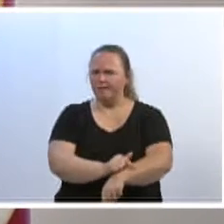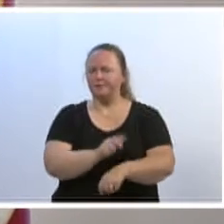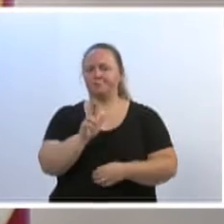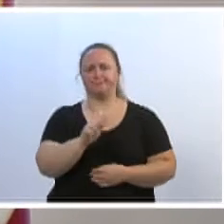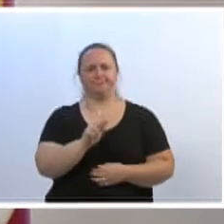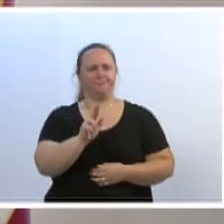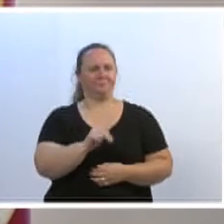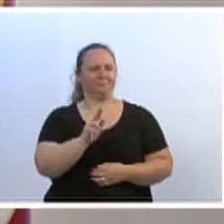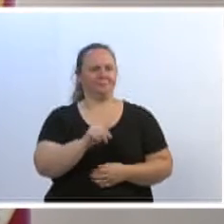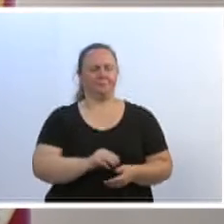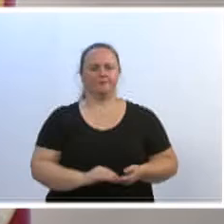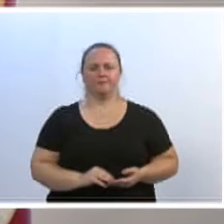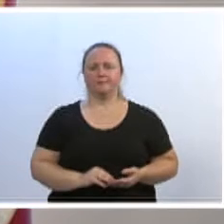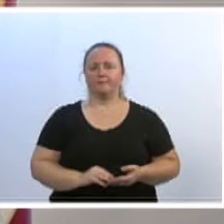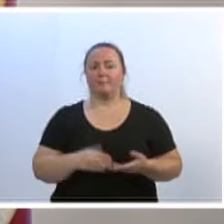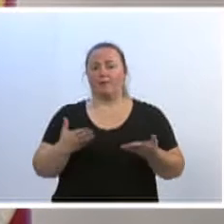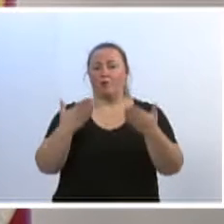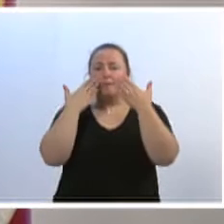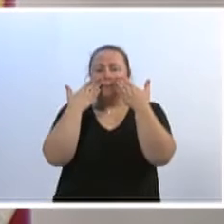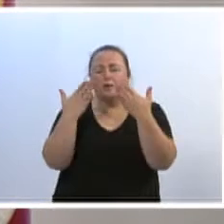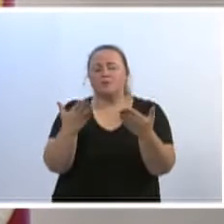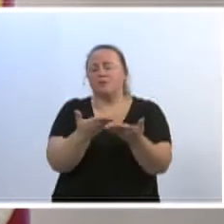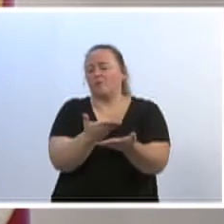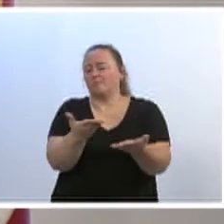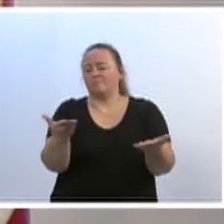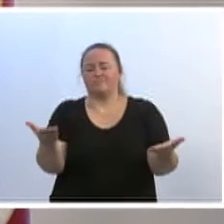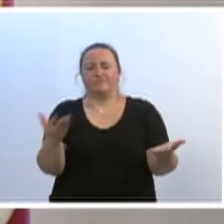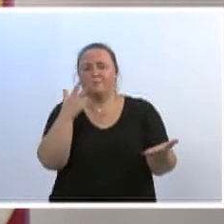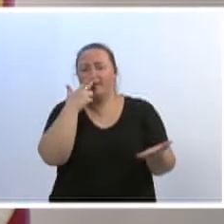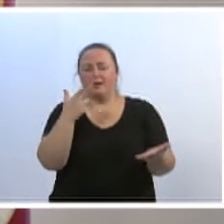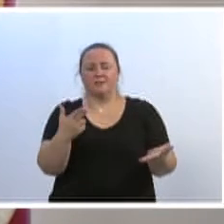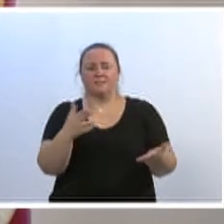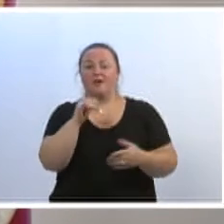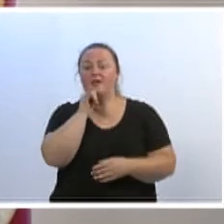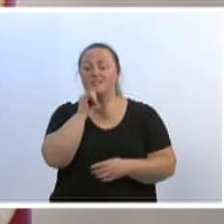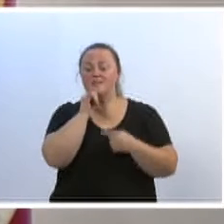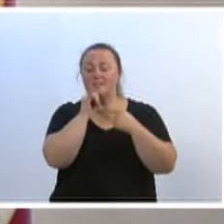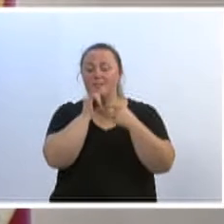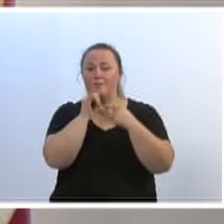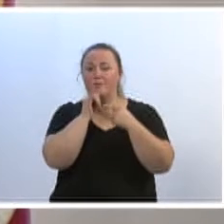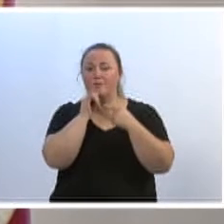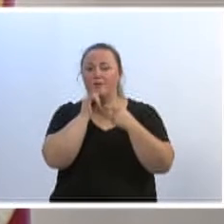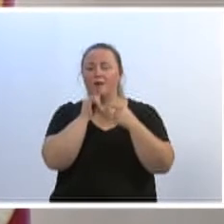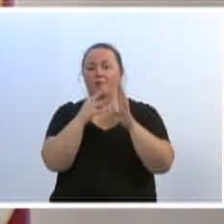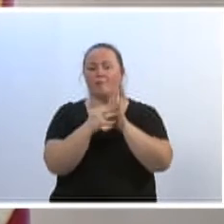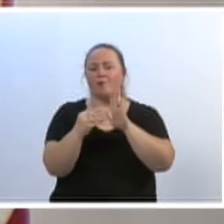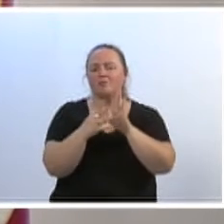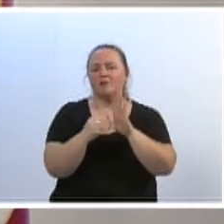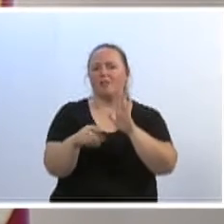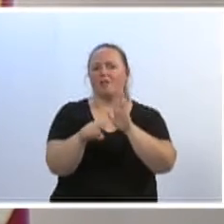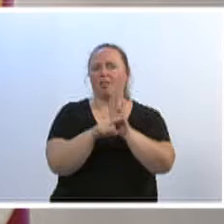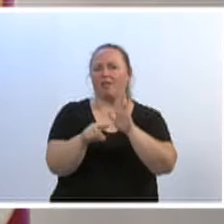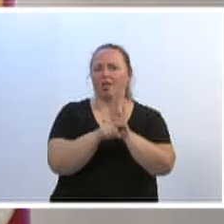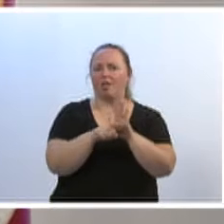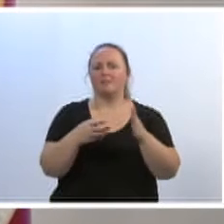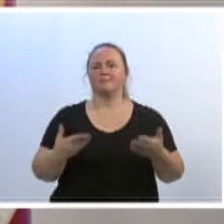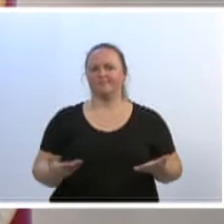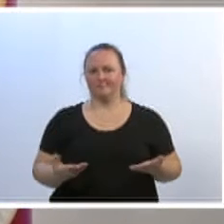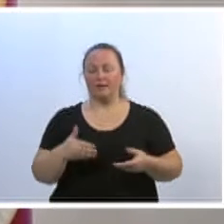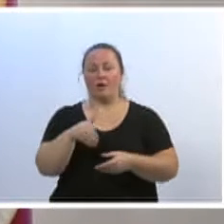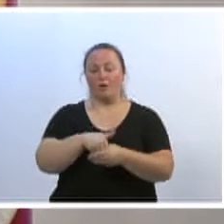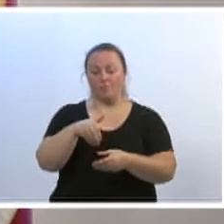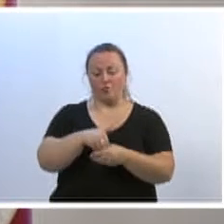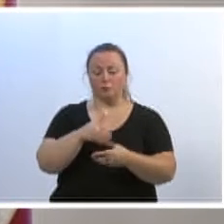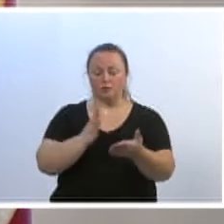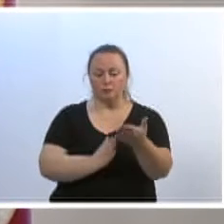deixando esse mau exemplo que estão deixando a nossa sociedade, estão presos, muitos desses que votaram para aprovar a lei da